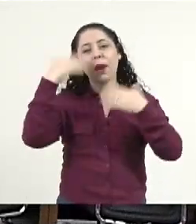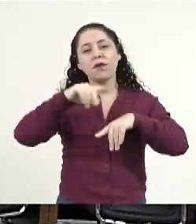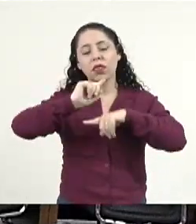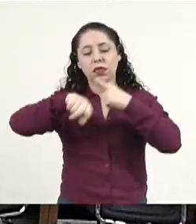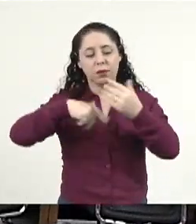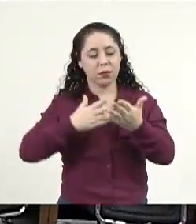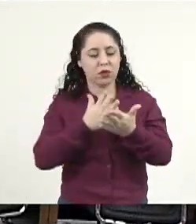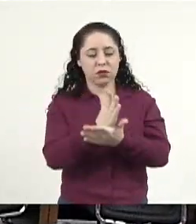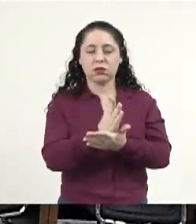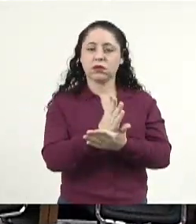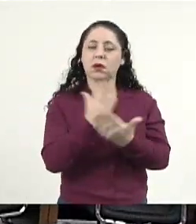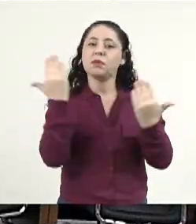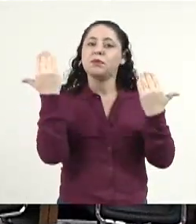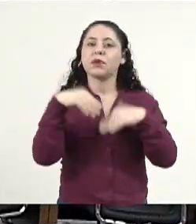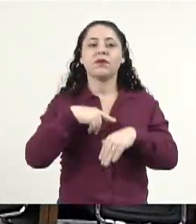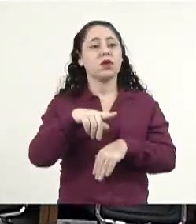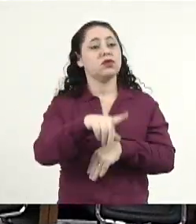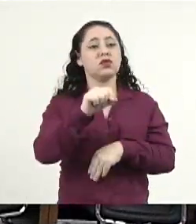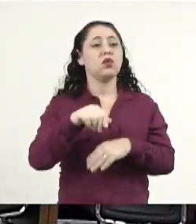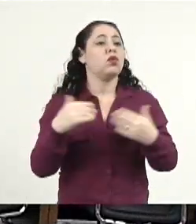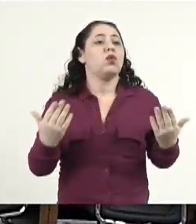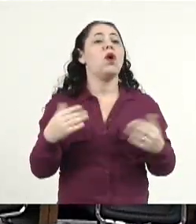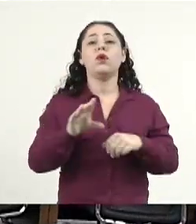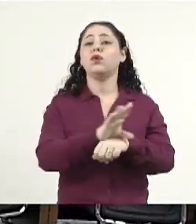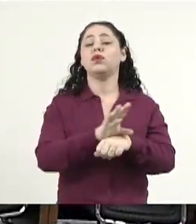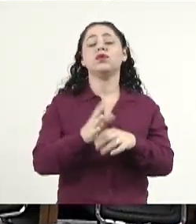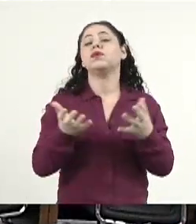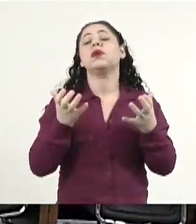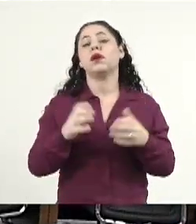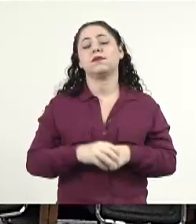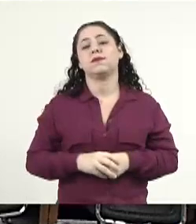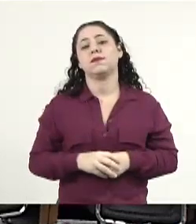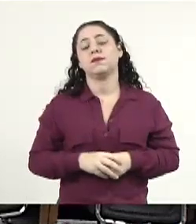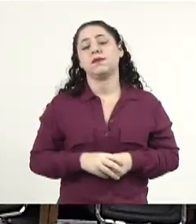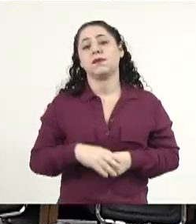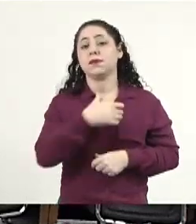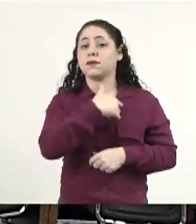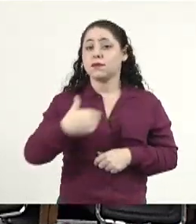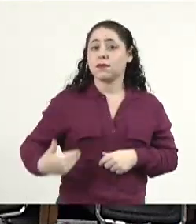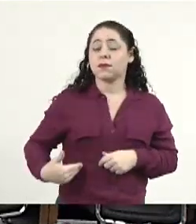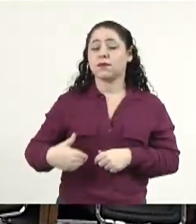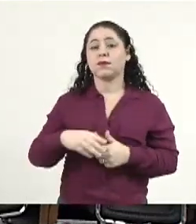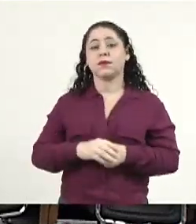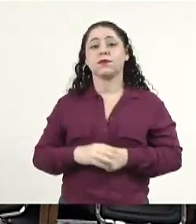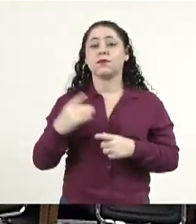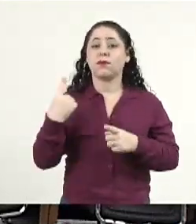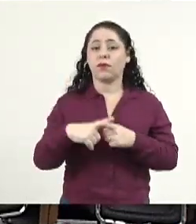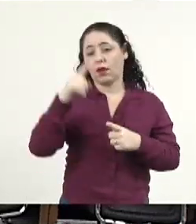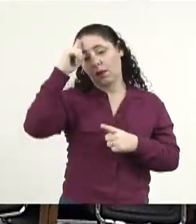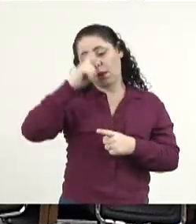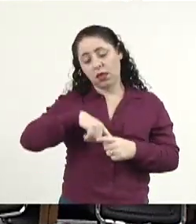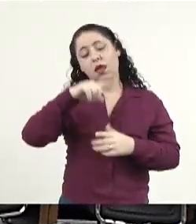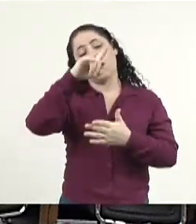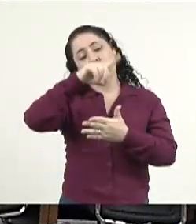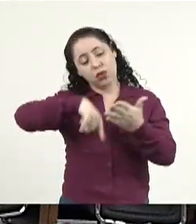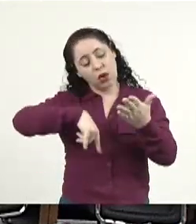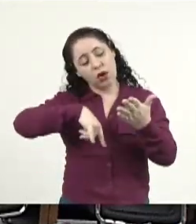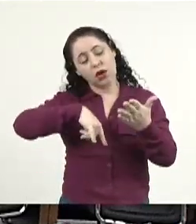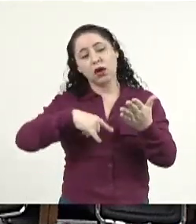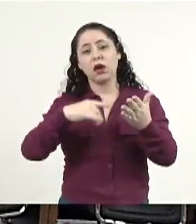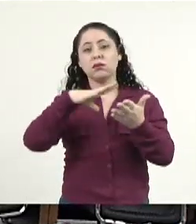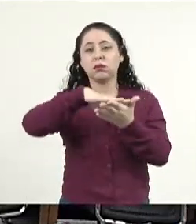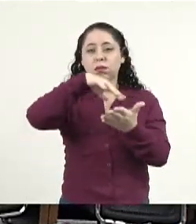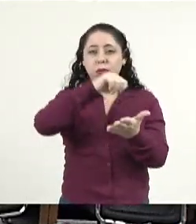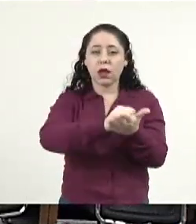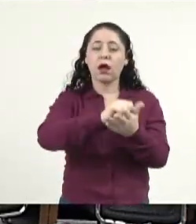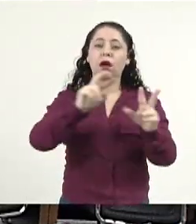passar na prova do vestibular é que ele vai conseguir o benefício do governo, porque ele tem que mandar os documentos, ver se ele enquadra dentro